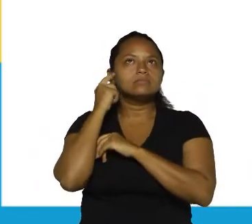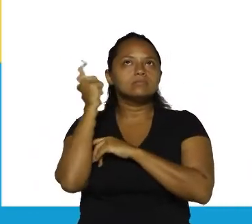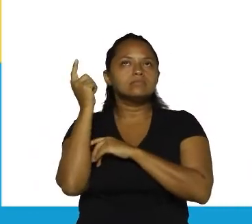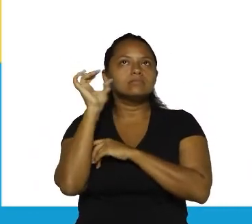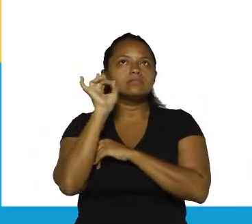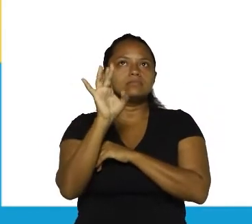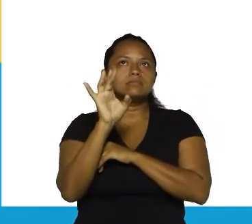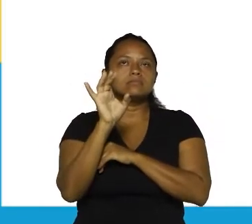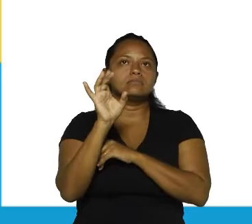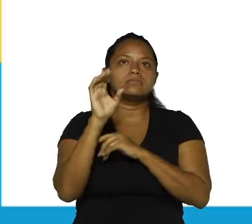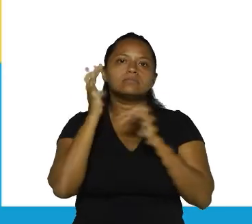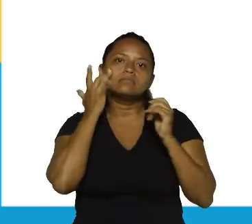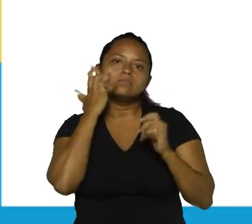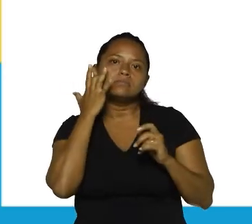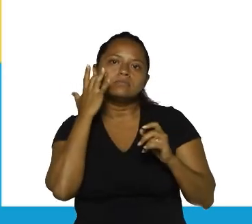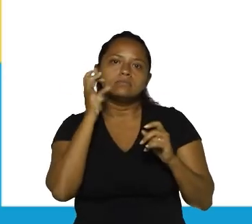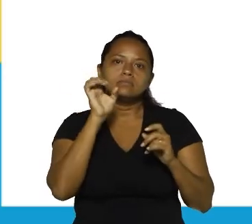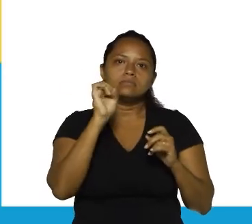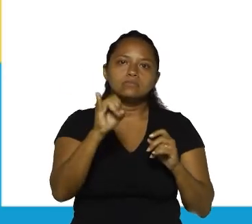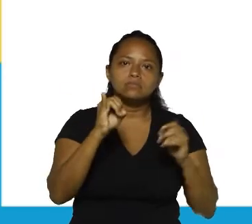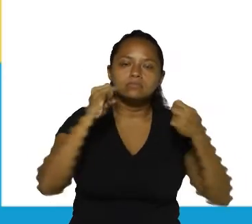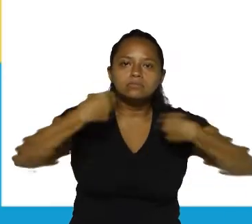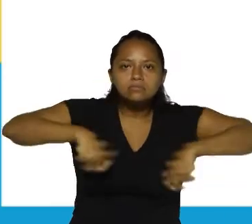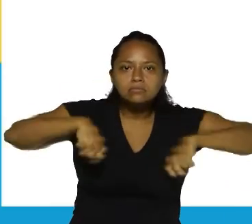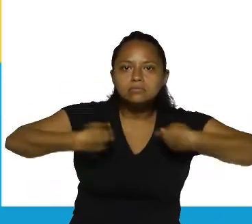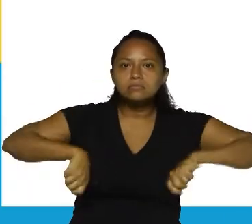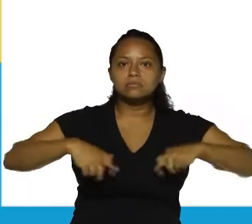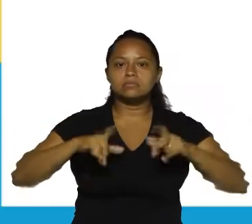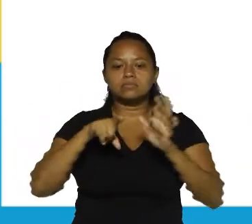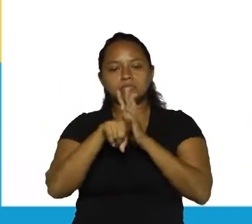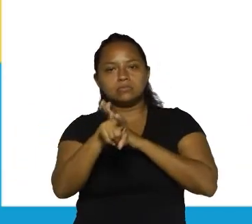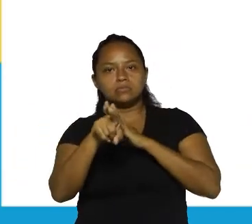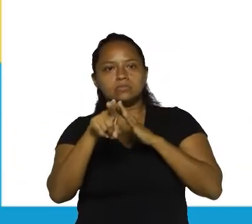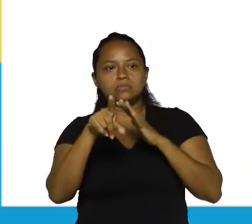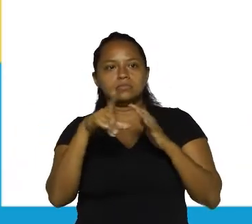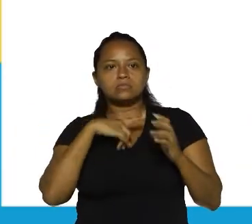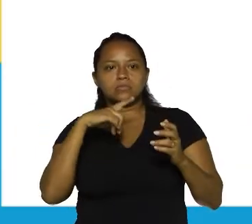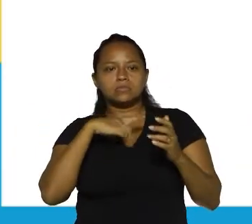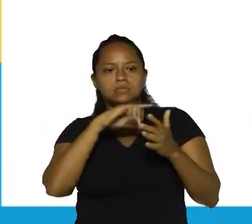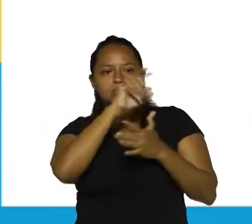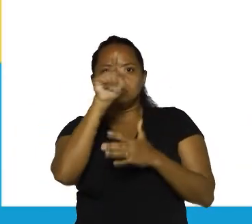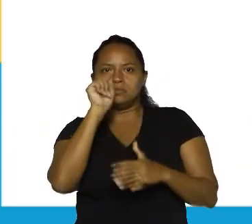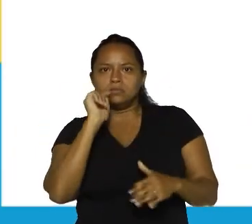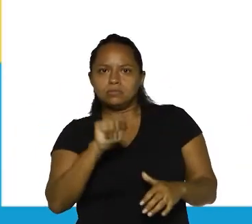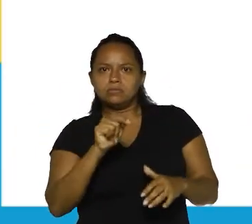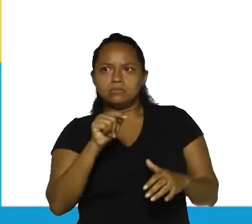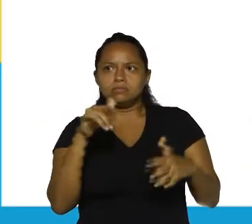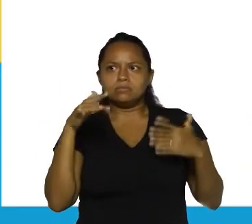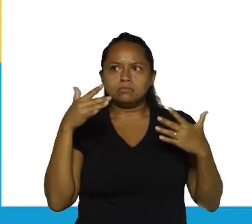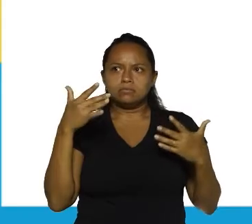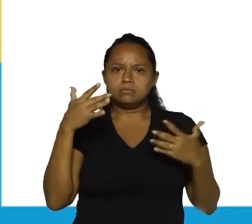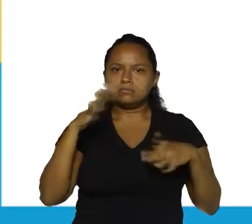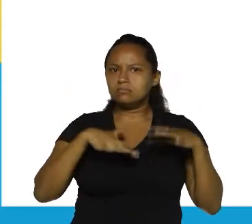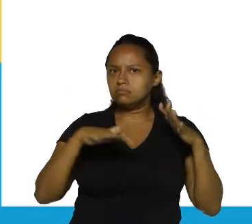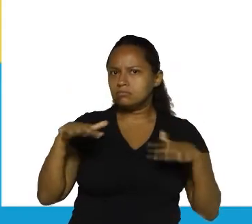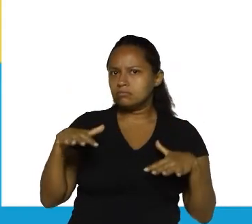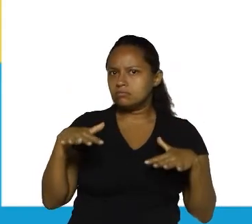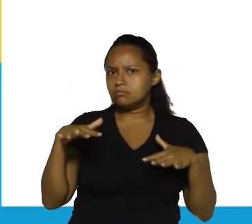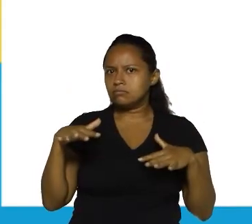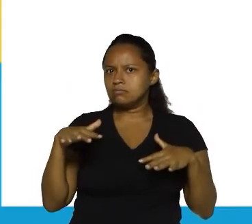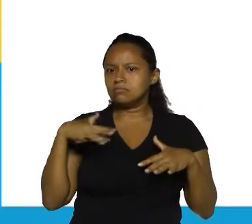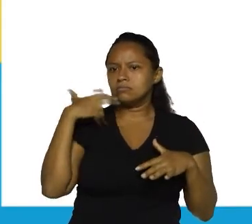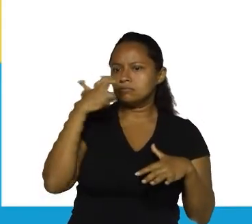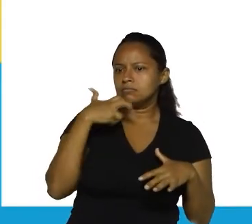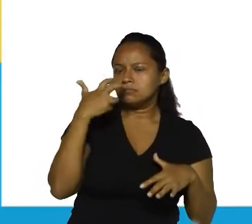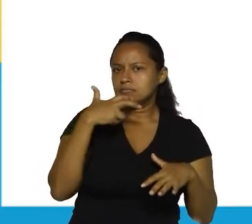tendemos a achar que necessariamente a pergunta precisa vir com um ponto de interrogação na escrita. E, na